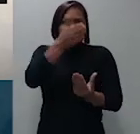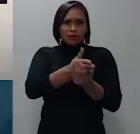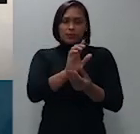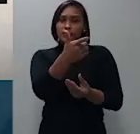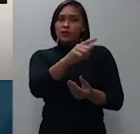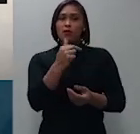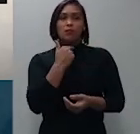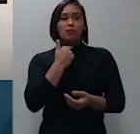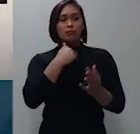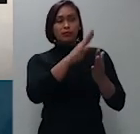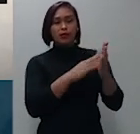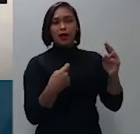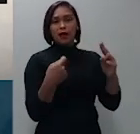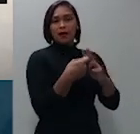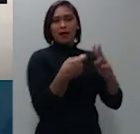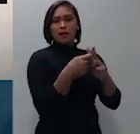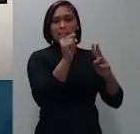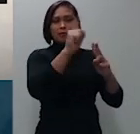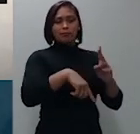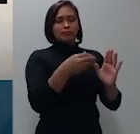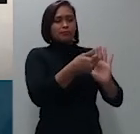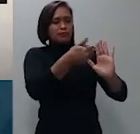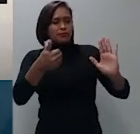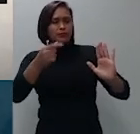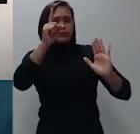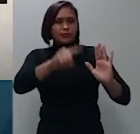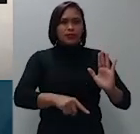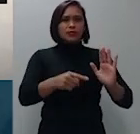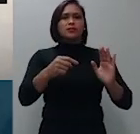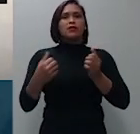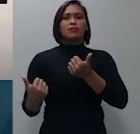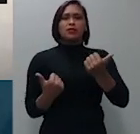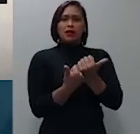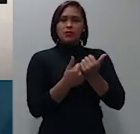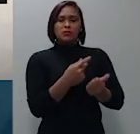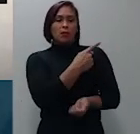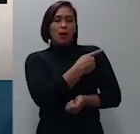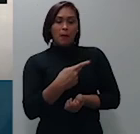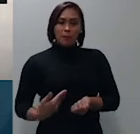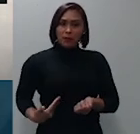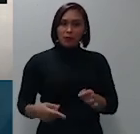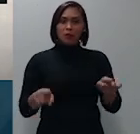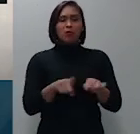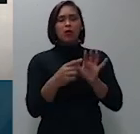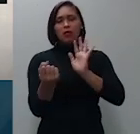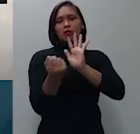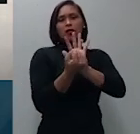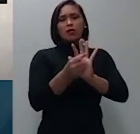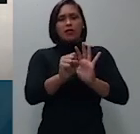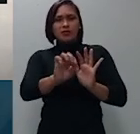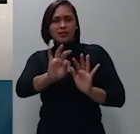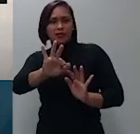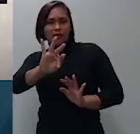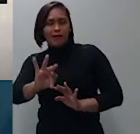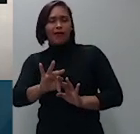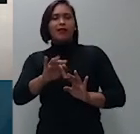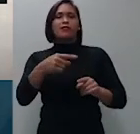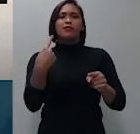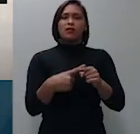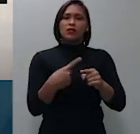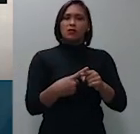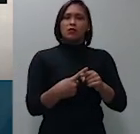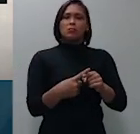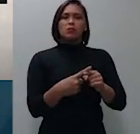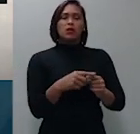conseguinte desconsiderar que a ação civil pública está extinta por decisão homologada pelo Supremo Providência que não pode reverter nesta